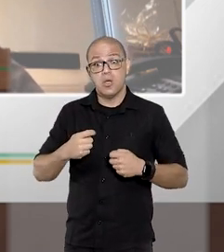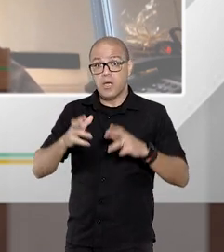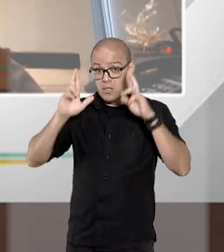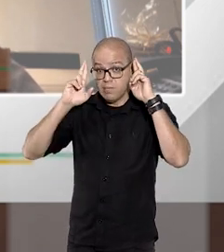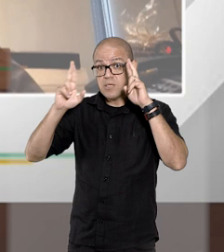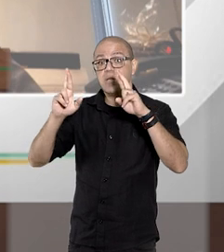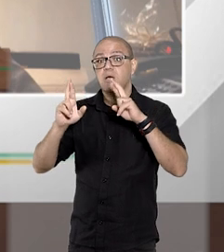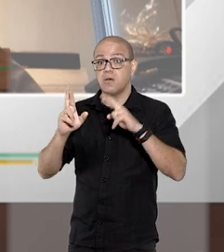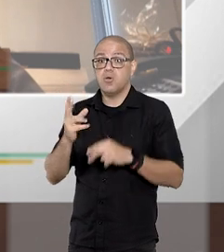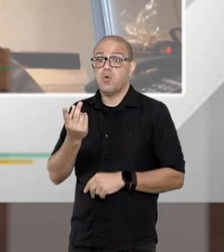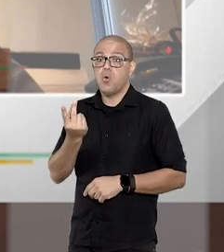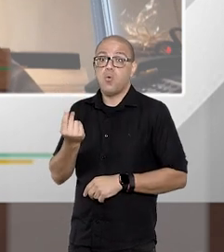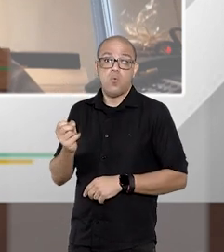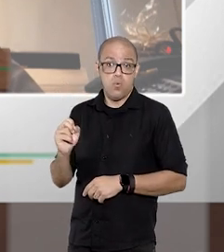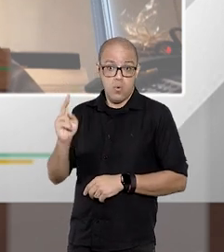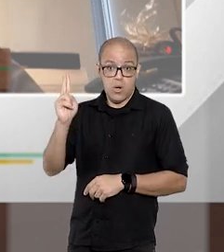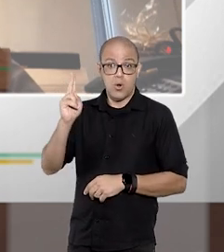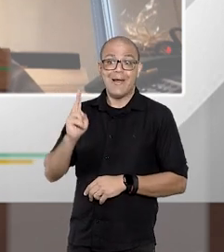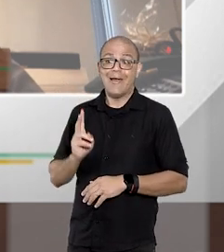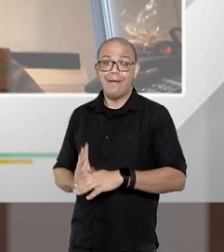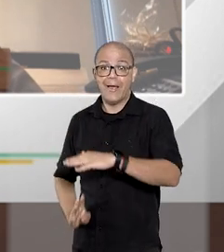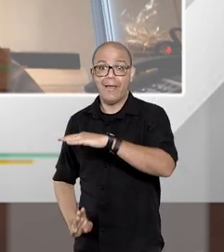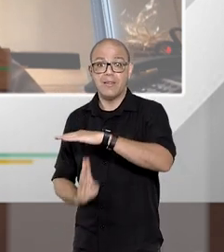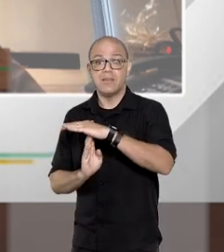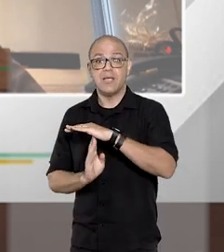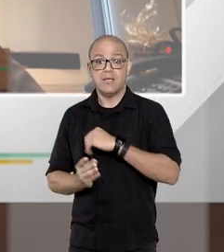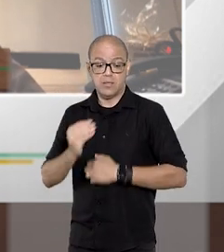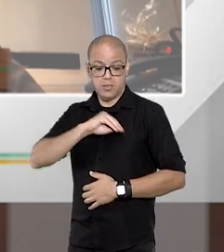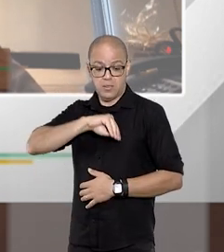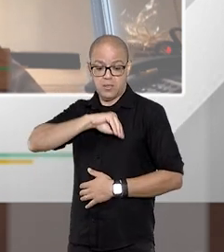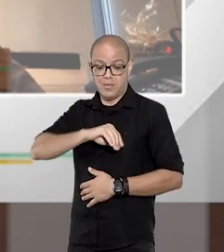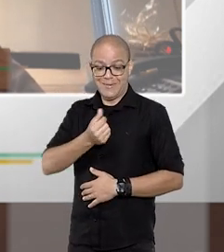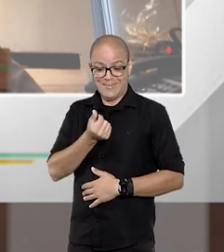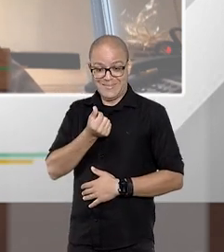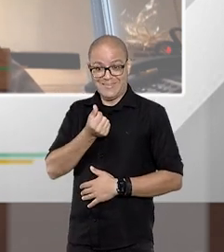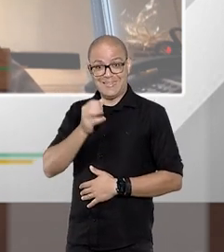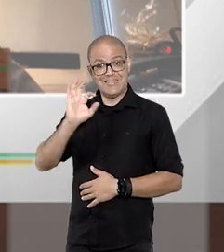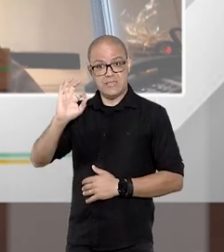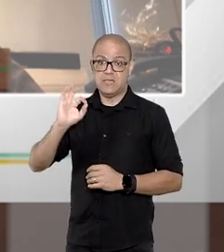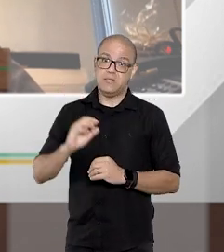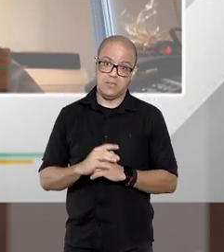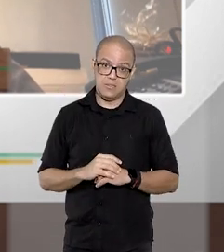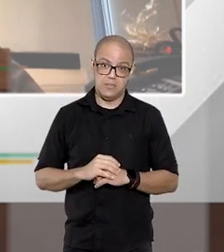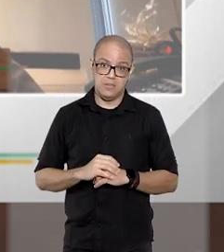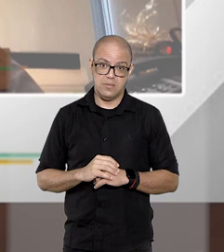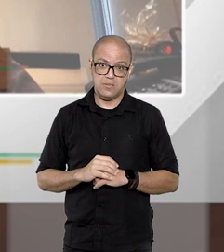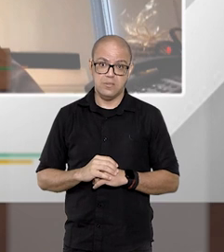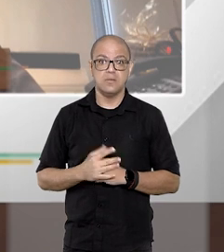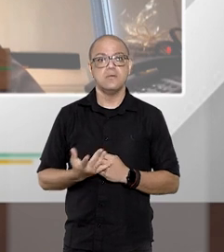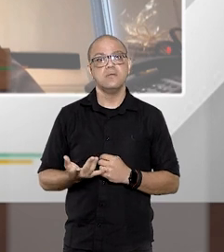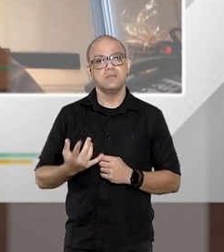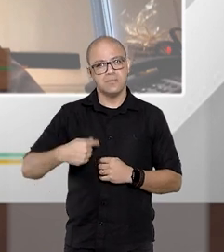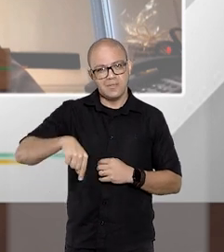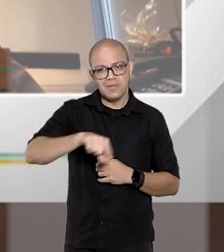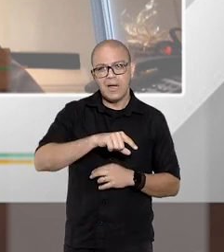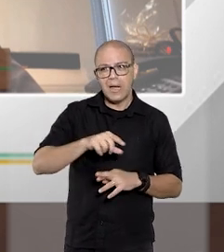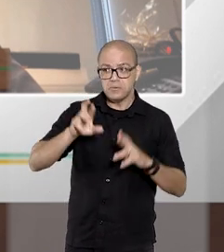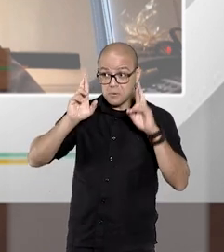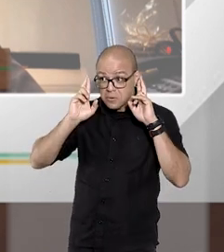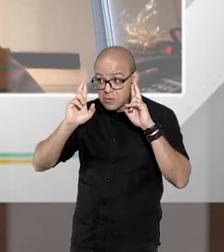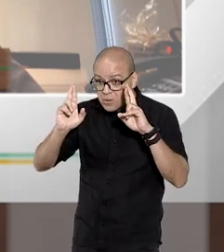pode ultrapassar 60 salários mínimos no momento do ajuizamento da demanda então